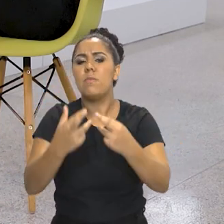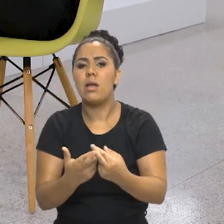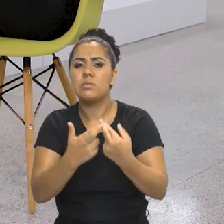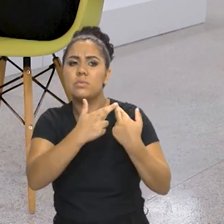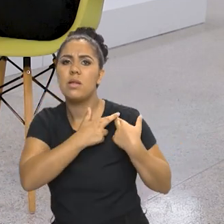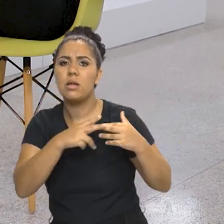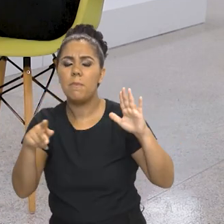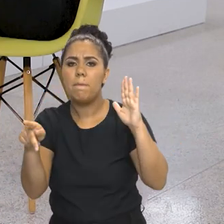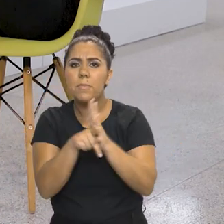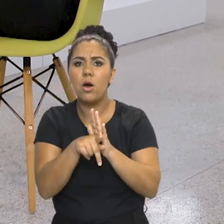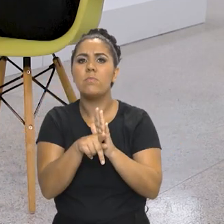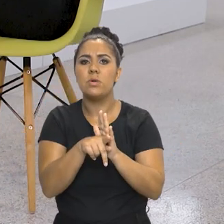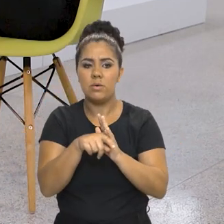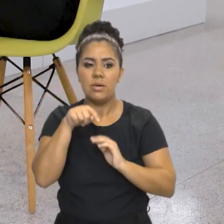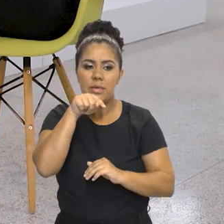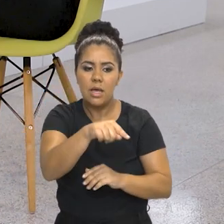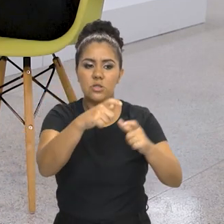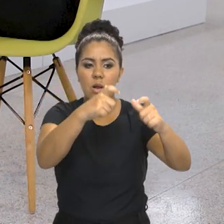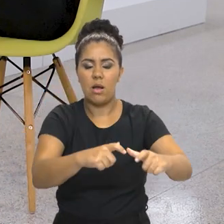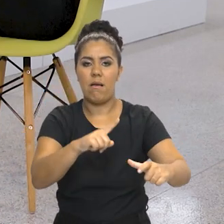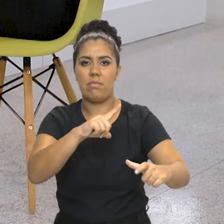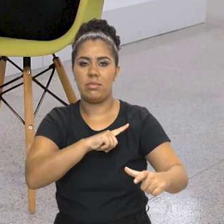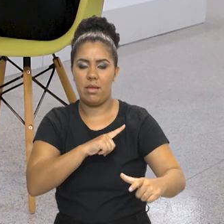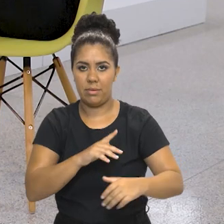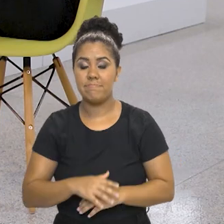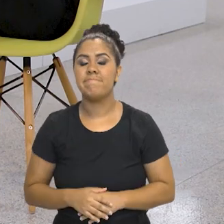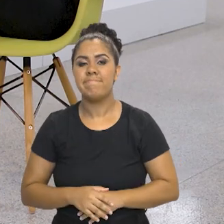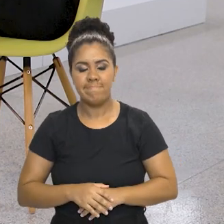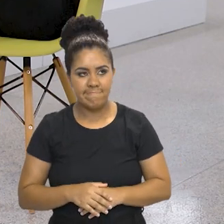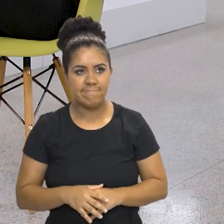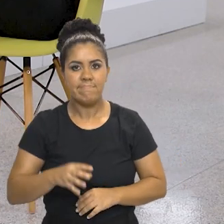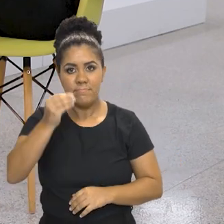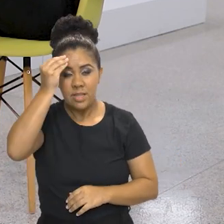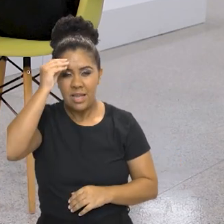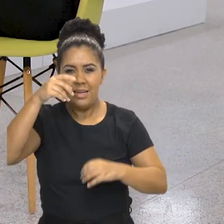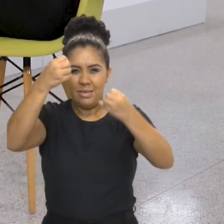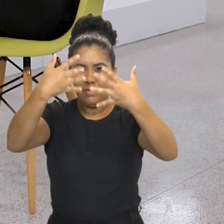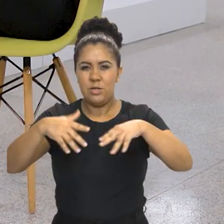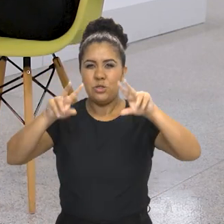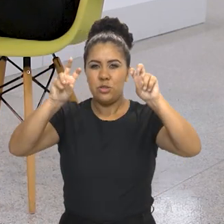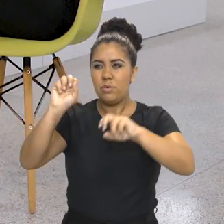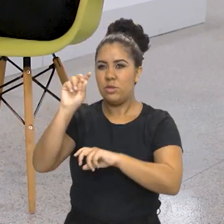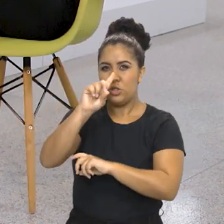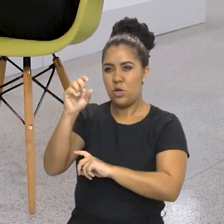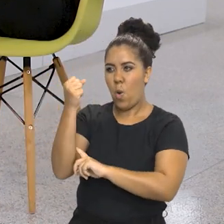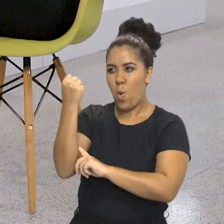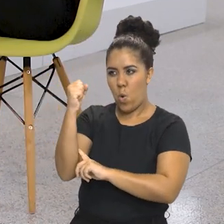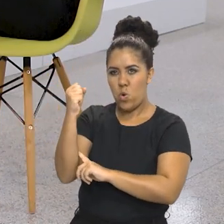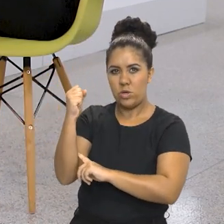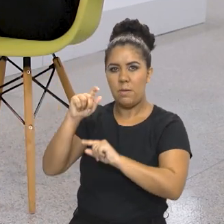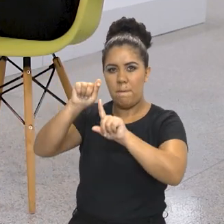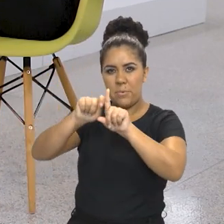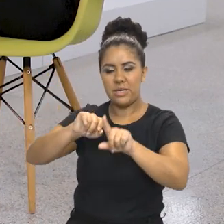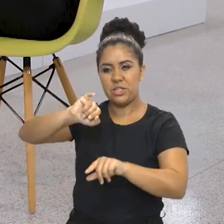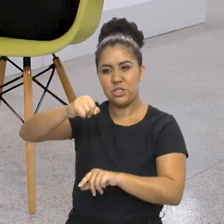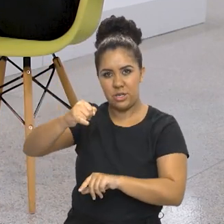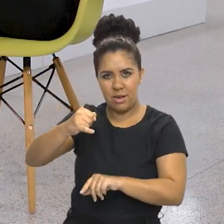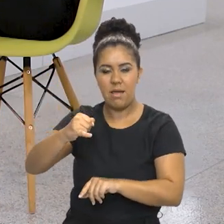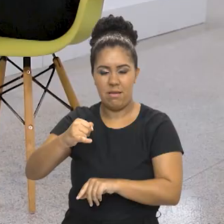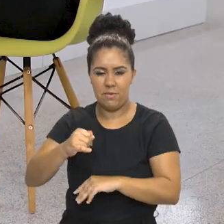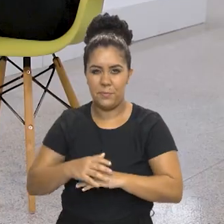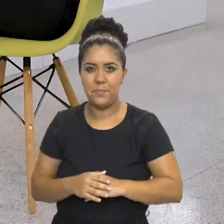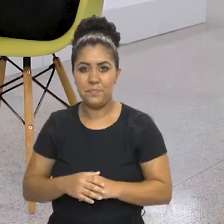essa instituição vai ter. Entendi. E voltando à questão que você falou de 8 de janeiro, que nós presenciamos, foi